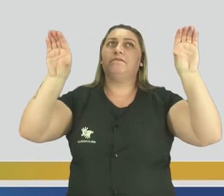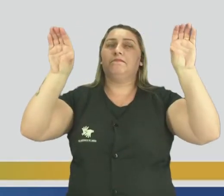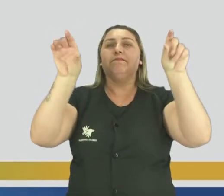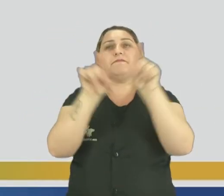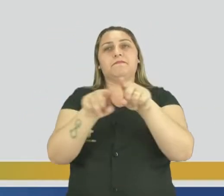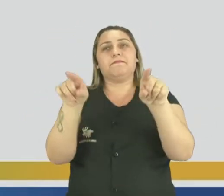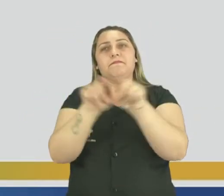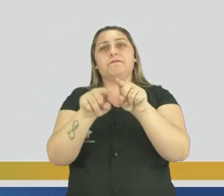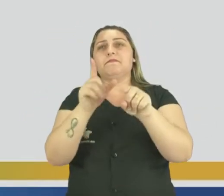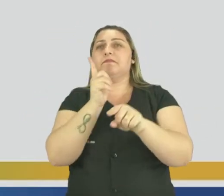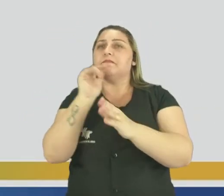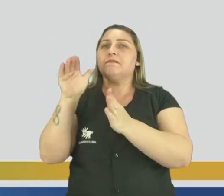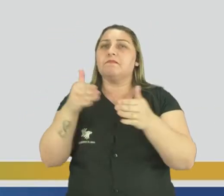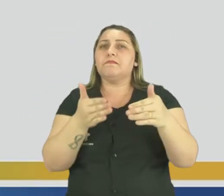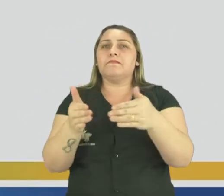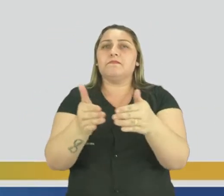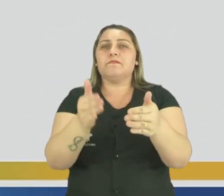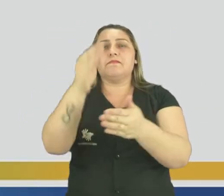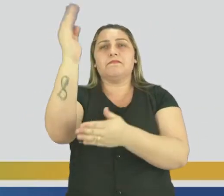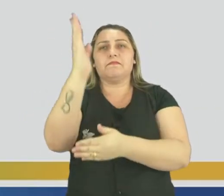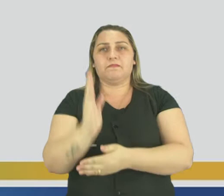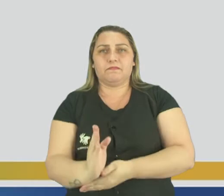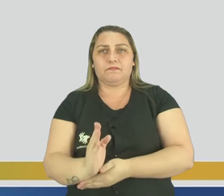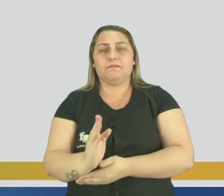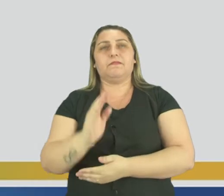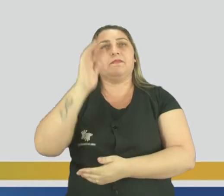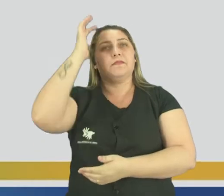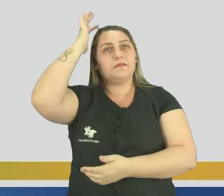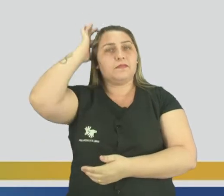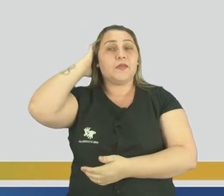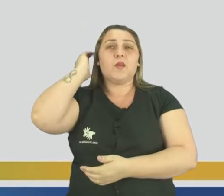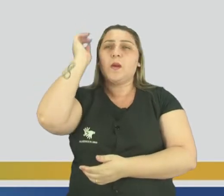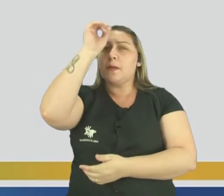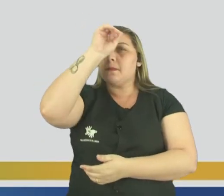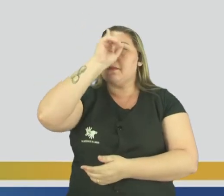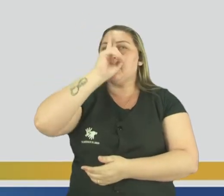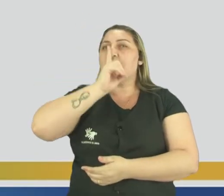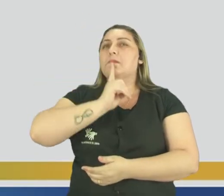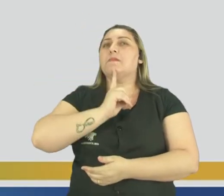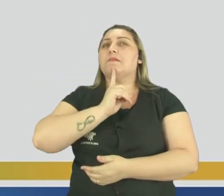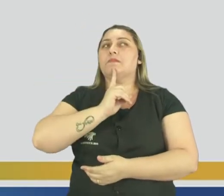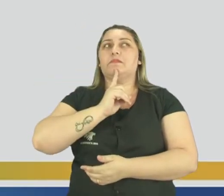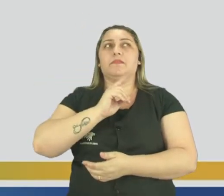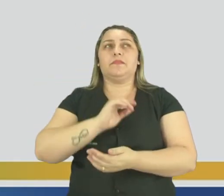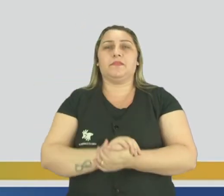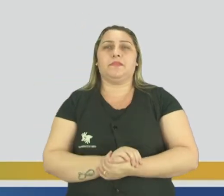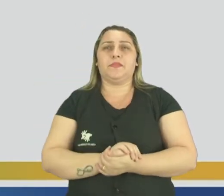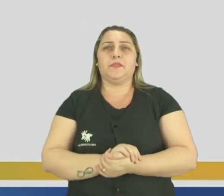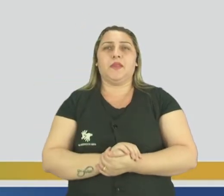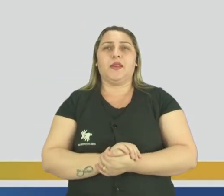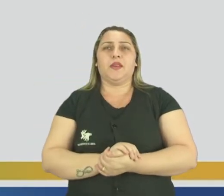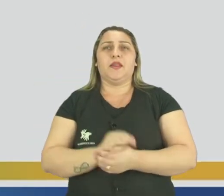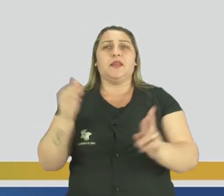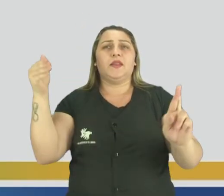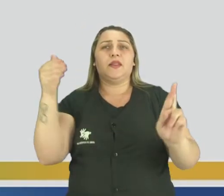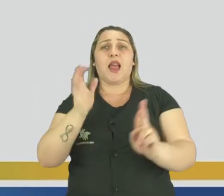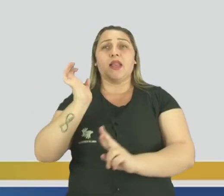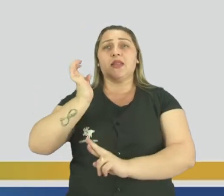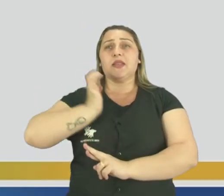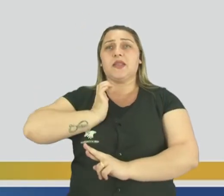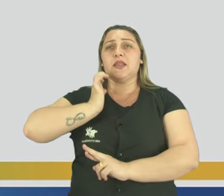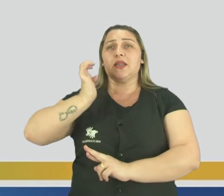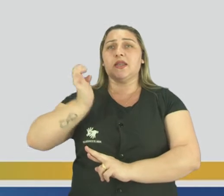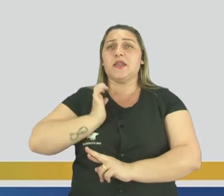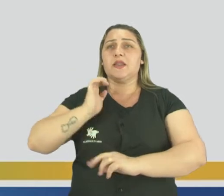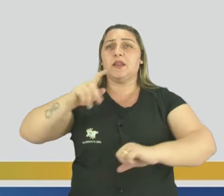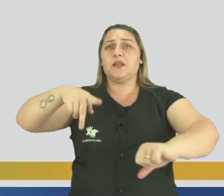E os rios brasileiros. E o amarelo? O amarelo simboliza as riquezas